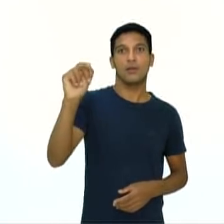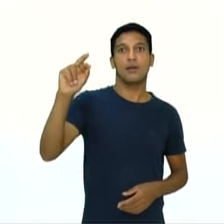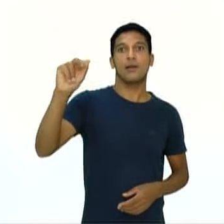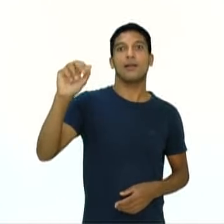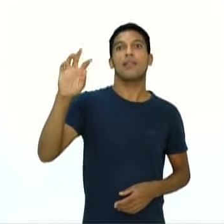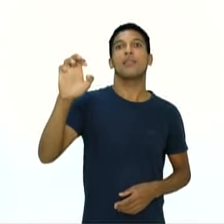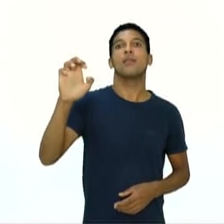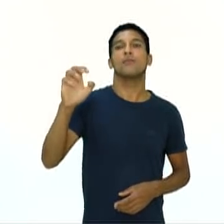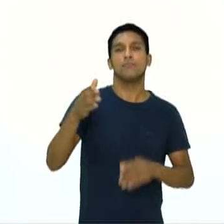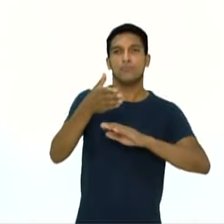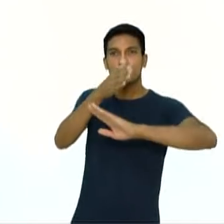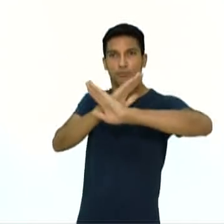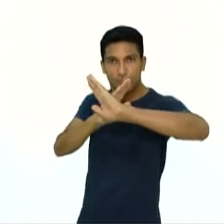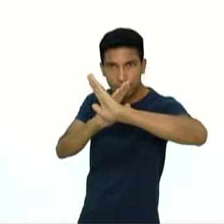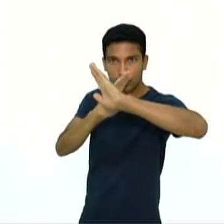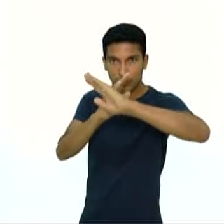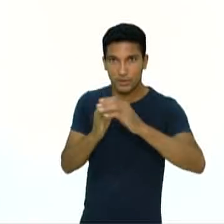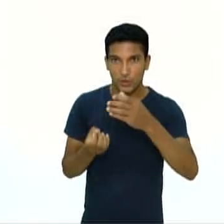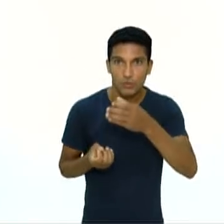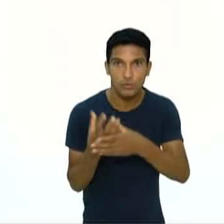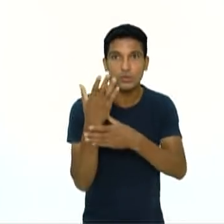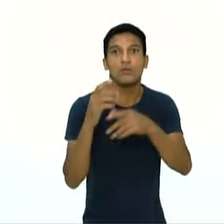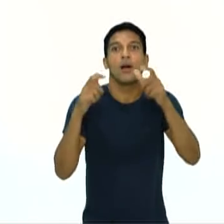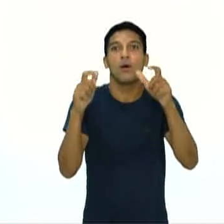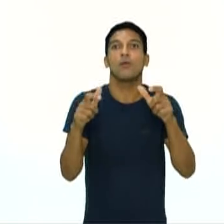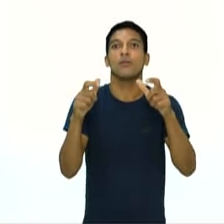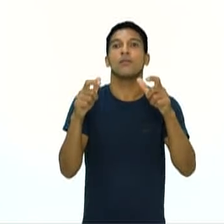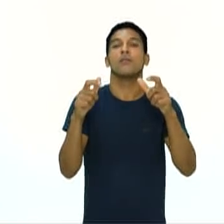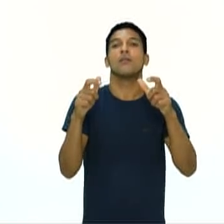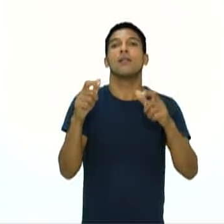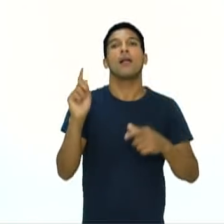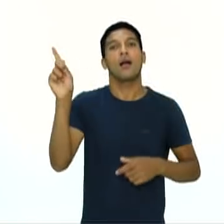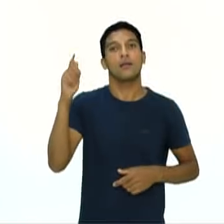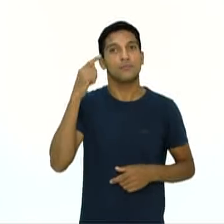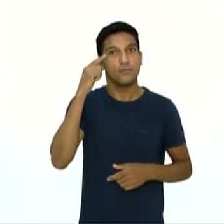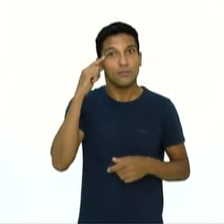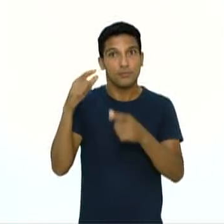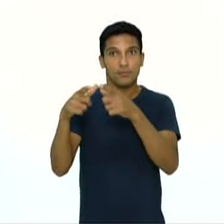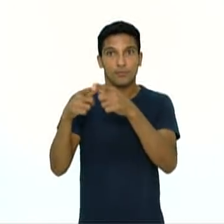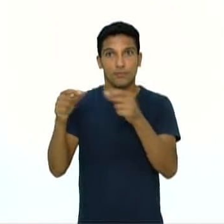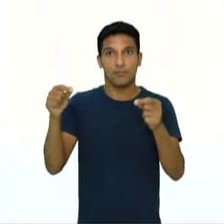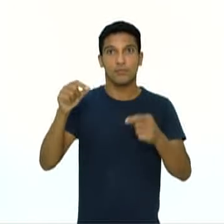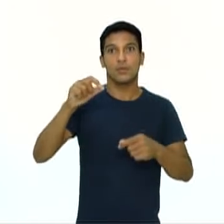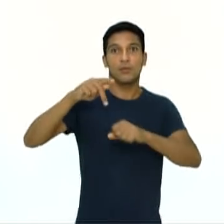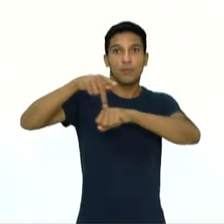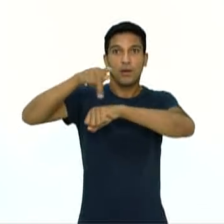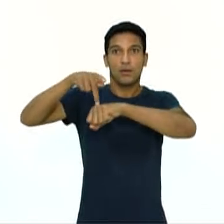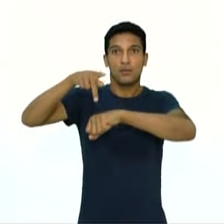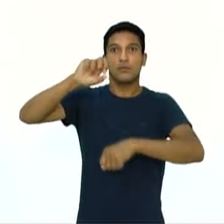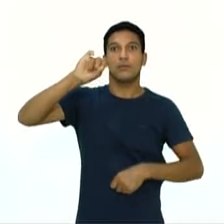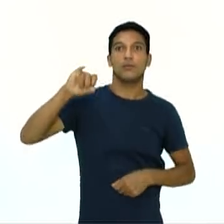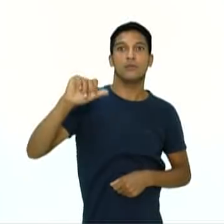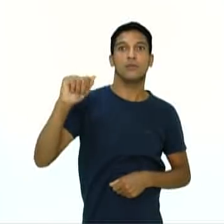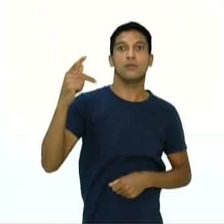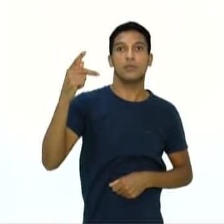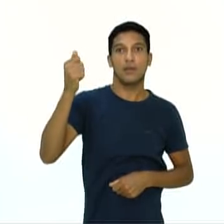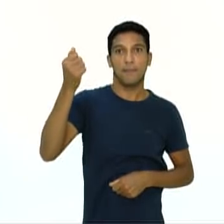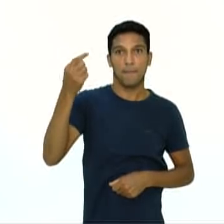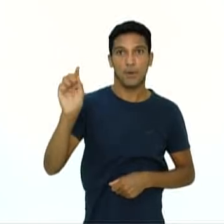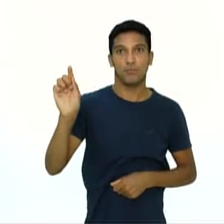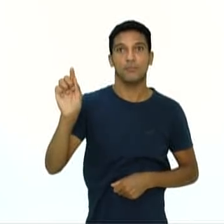e as suas origens remontam ao século XV. O Karatê é uma palavra japonesa que significa